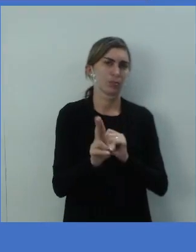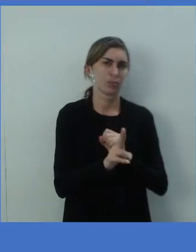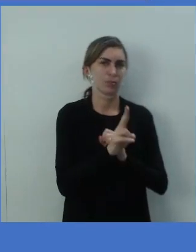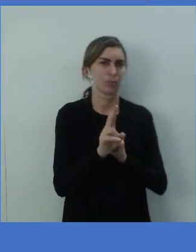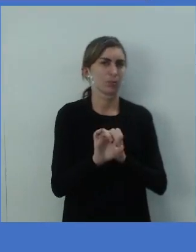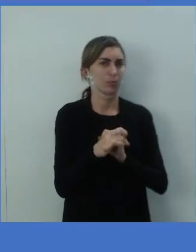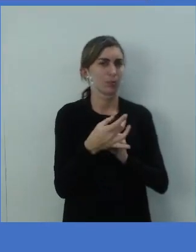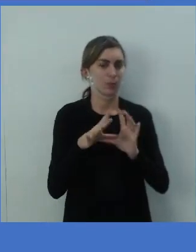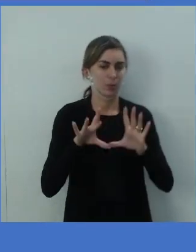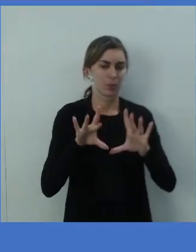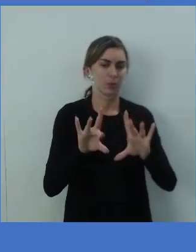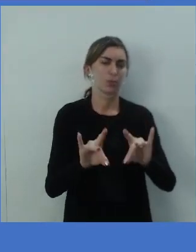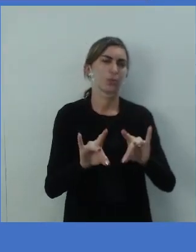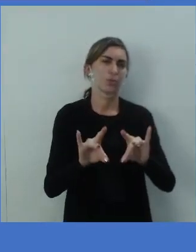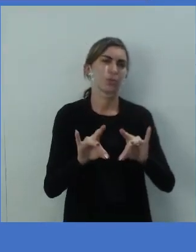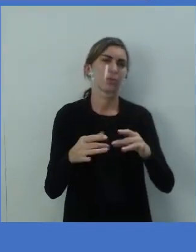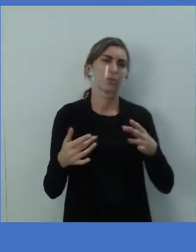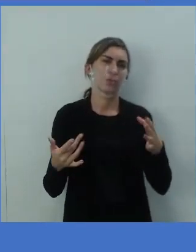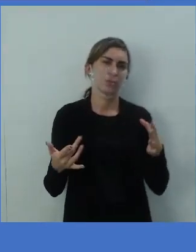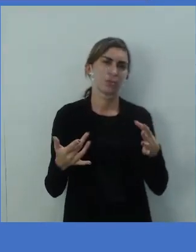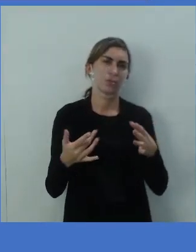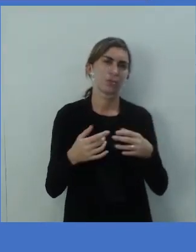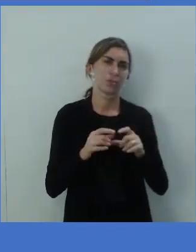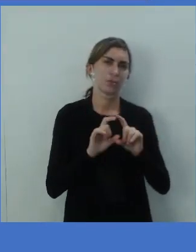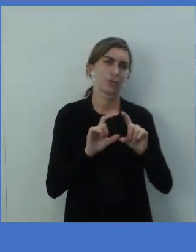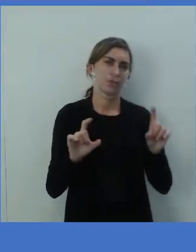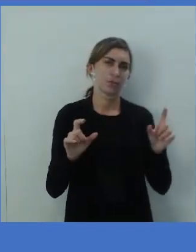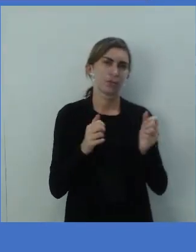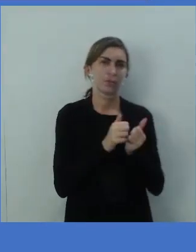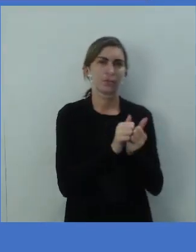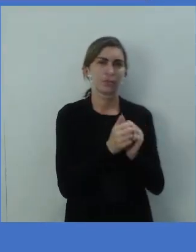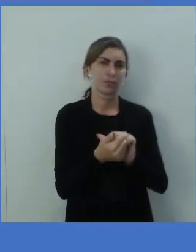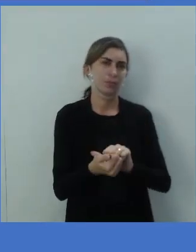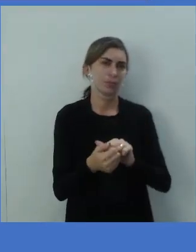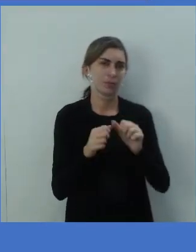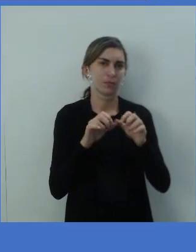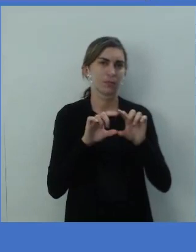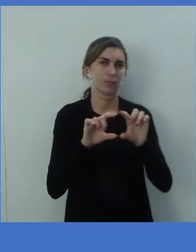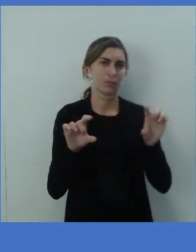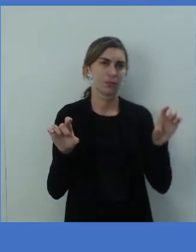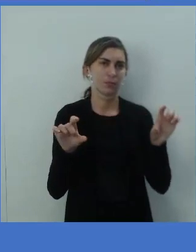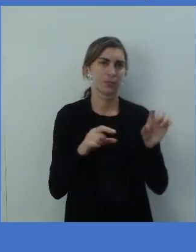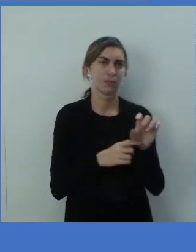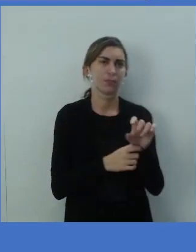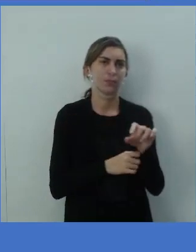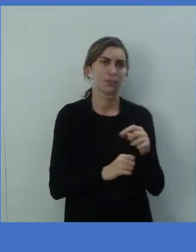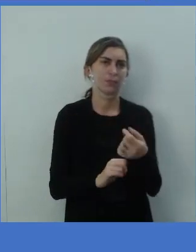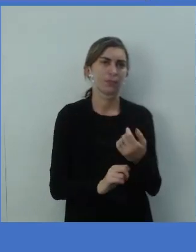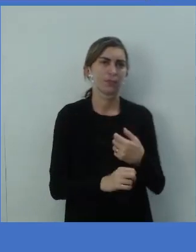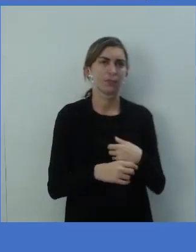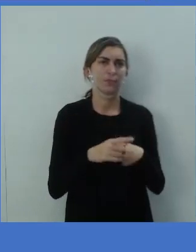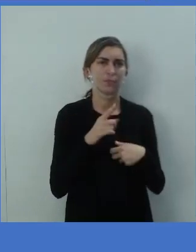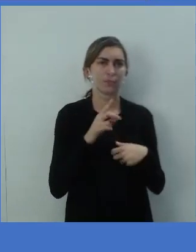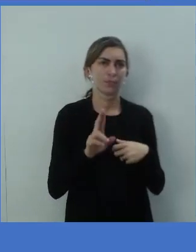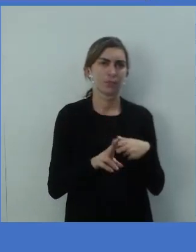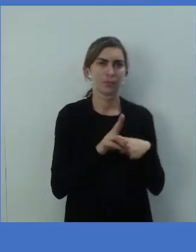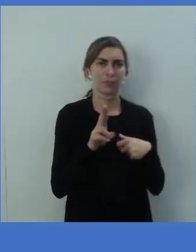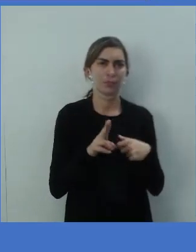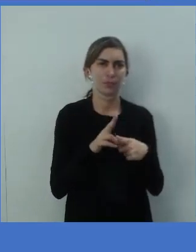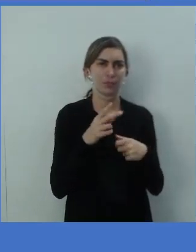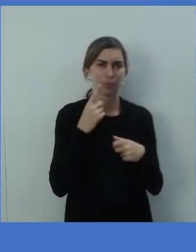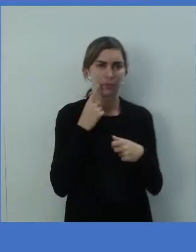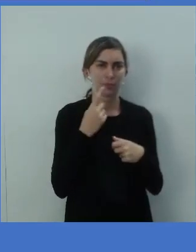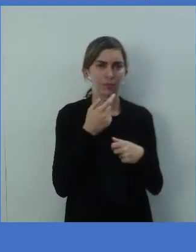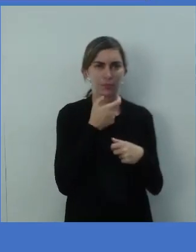tocar adequando a frase. Então, a frase correct tem aí, ó, I can play or use the